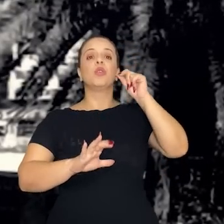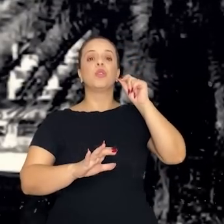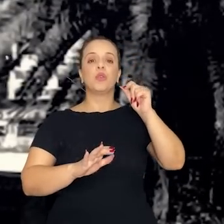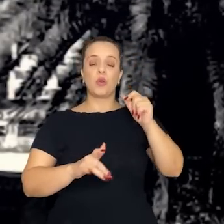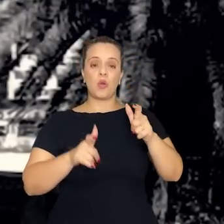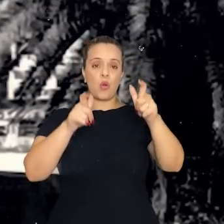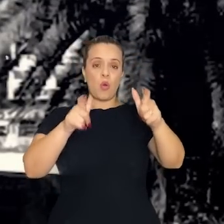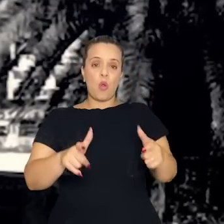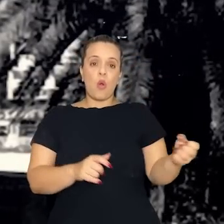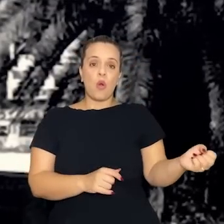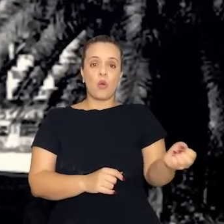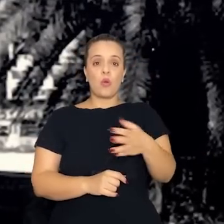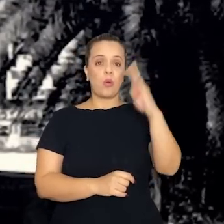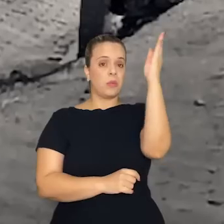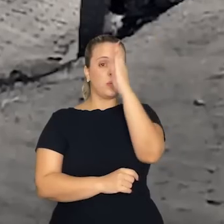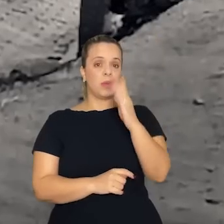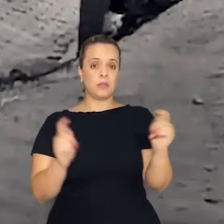horizonte para o Brasil.